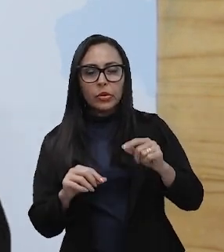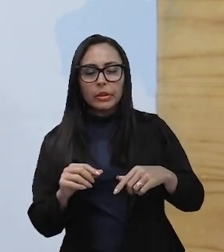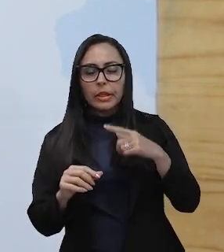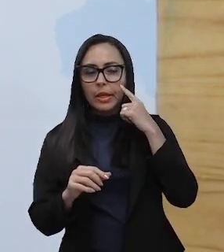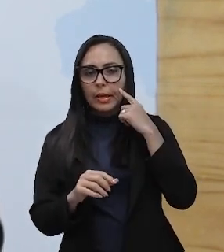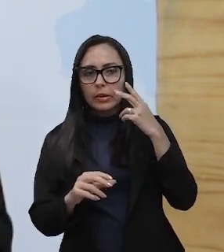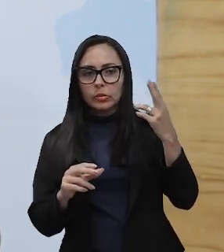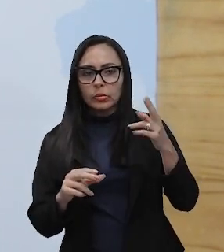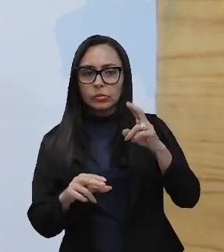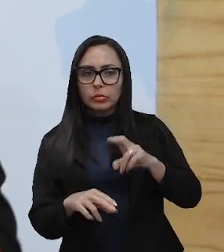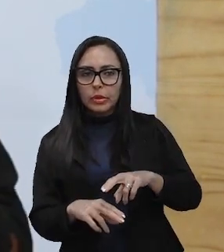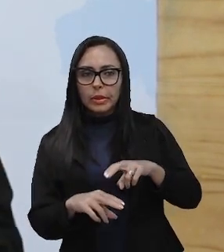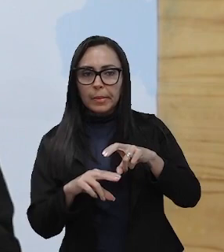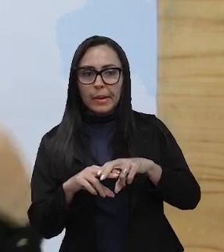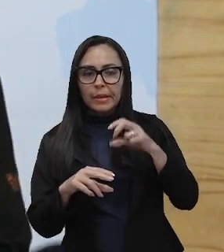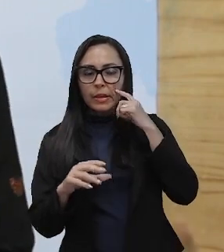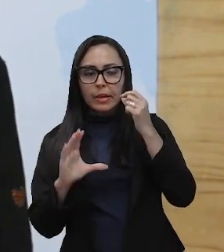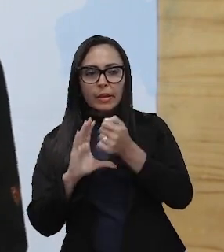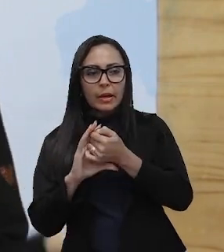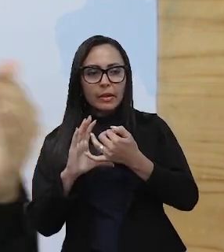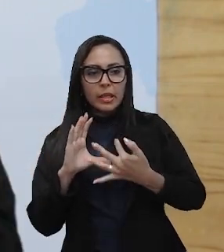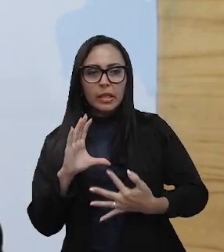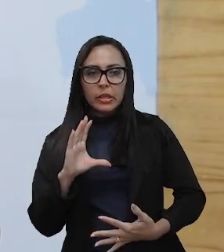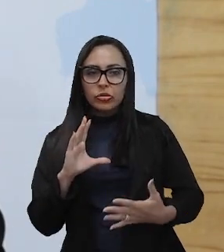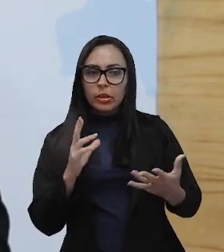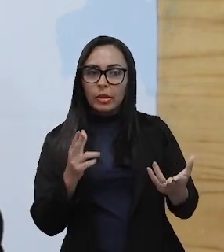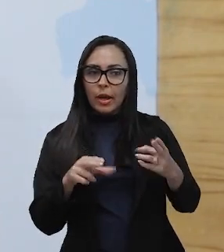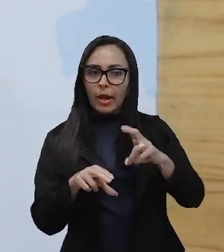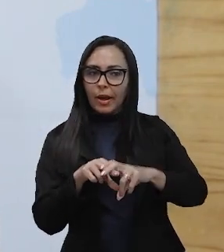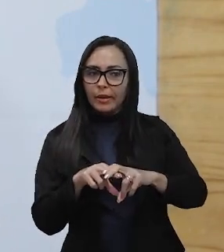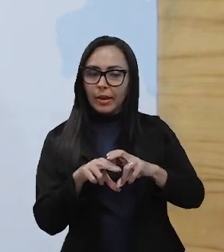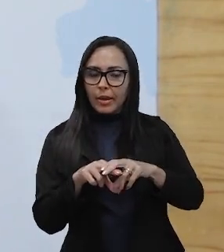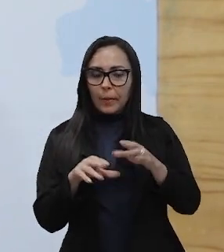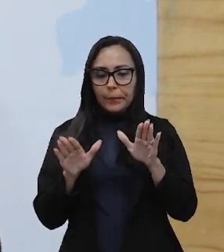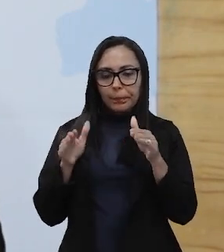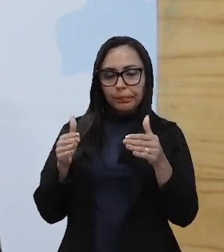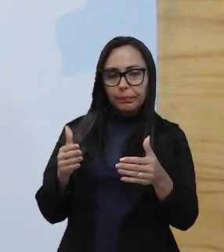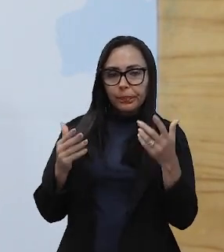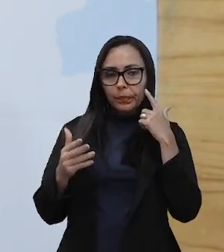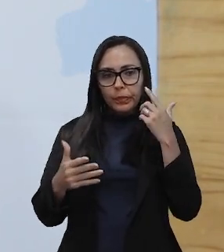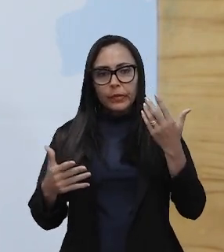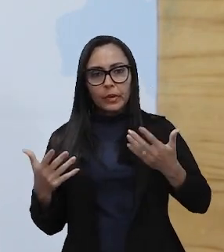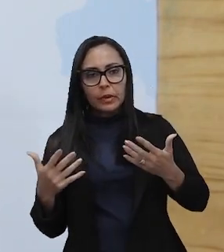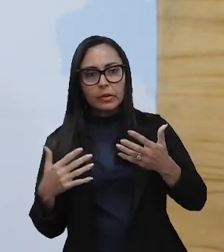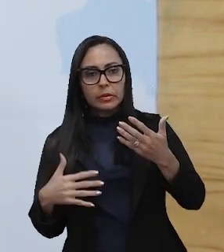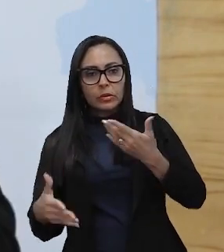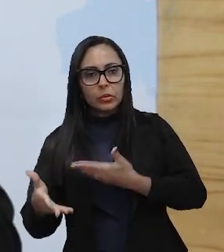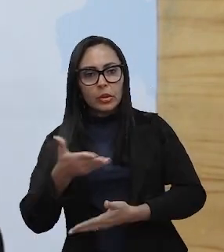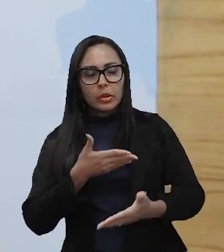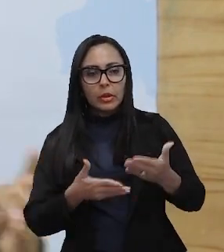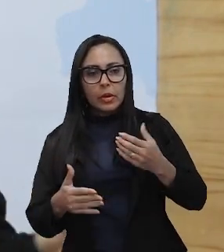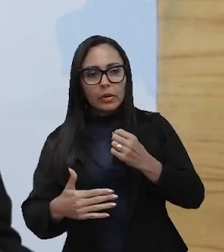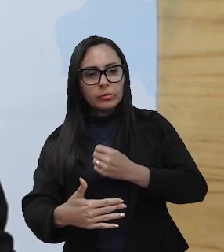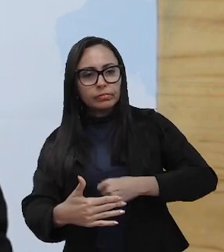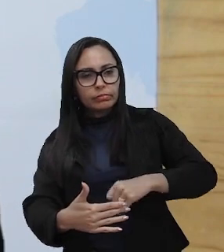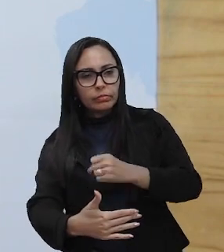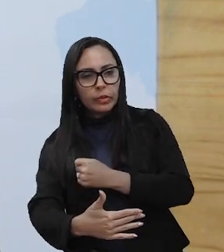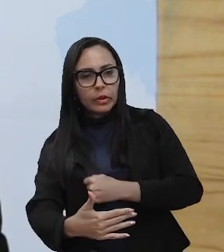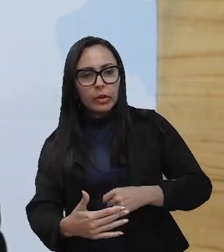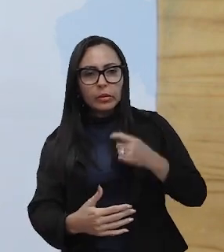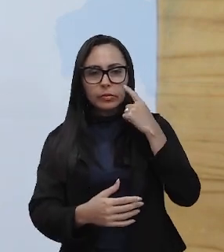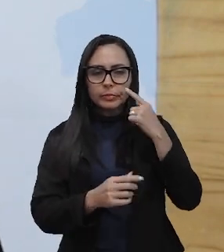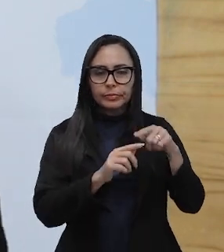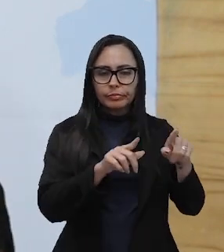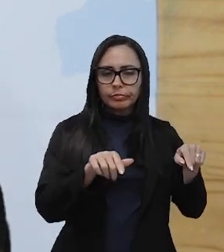bancada, características de uma cadeira, a circulação da cozinha, a circulação que tem no